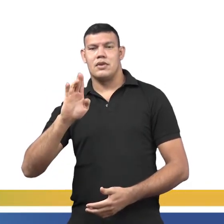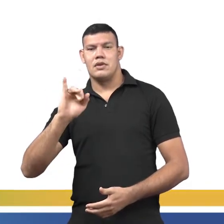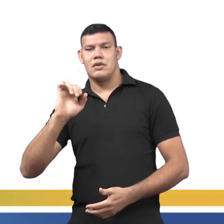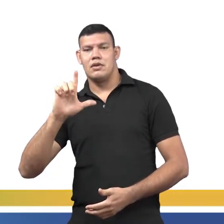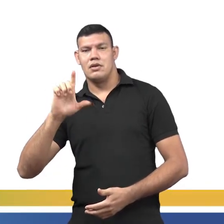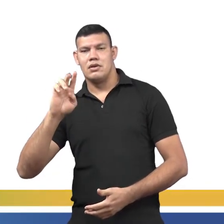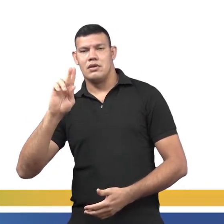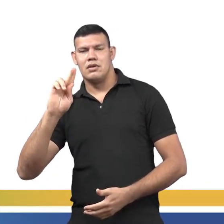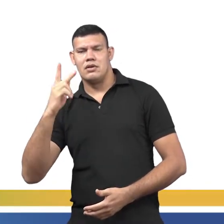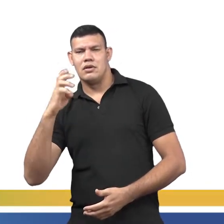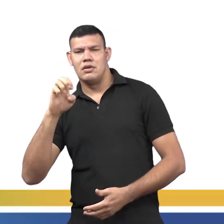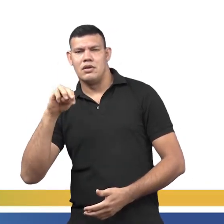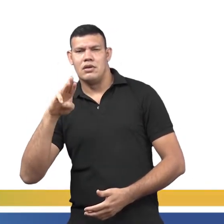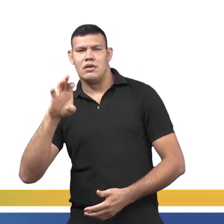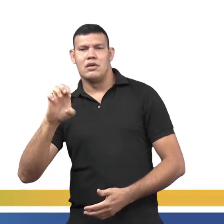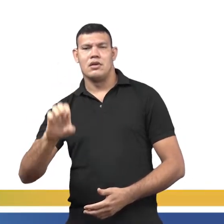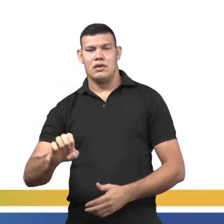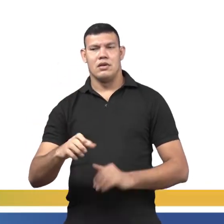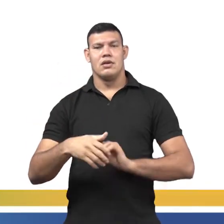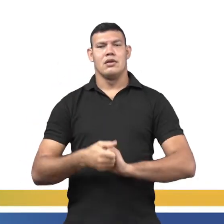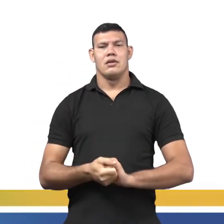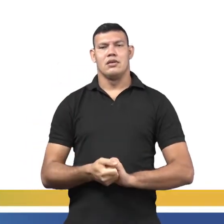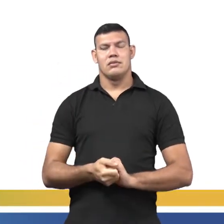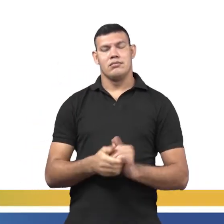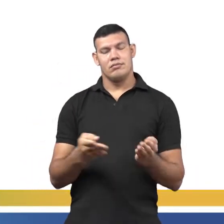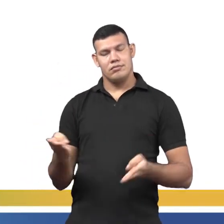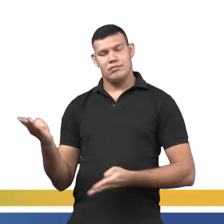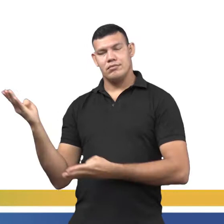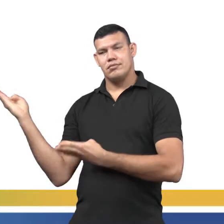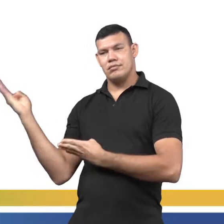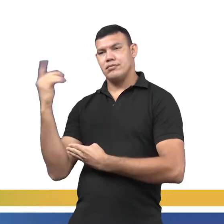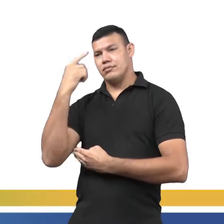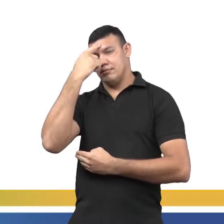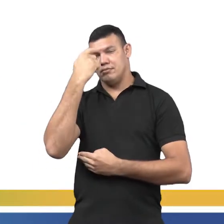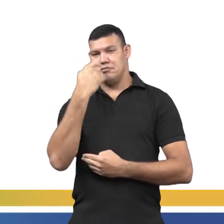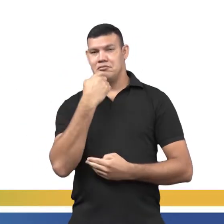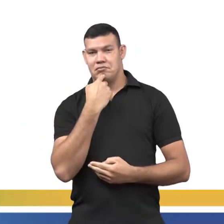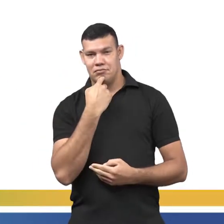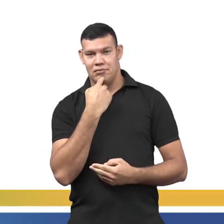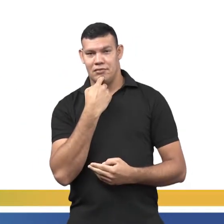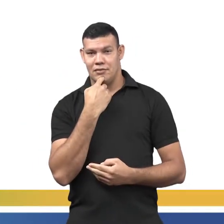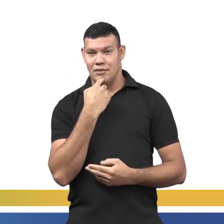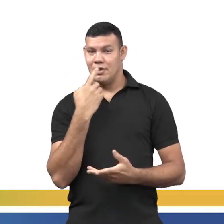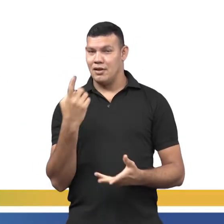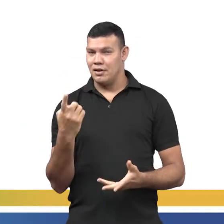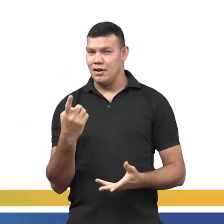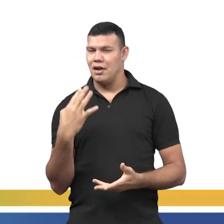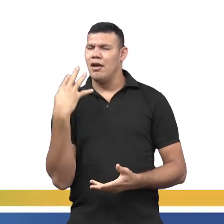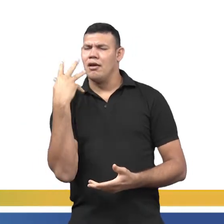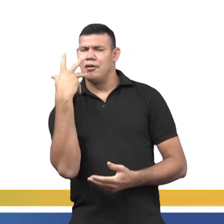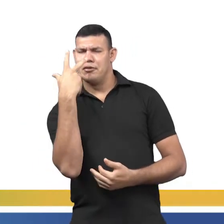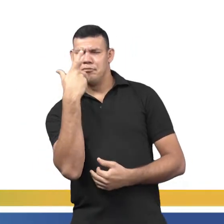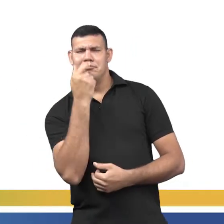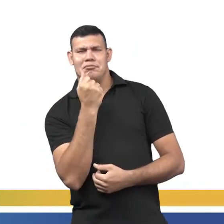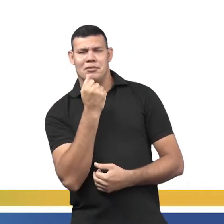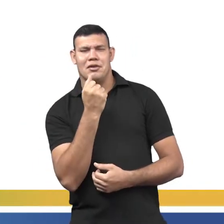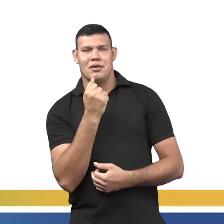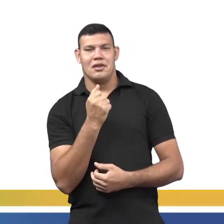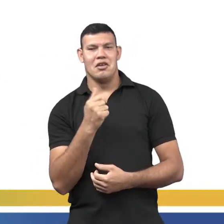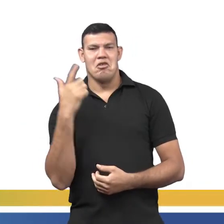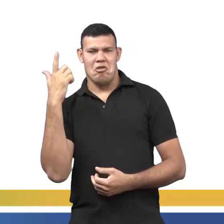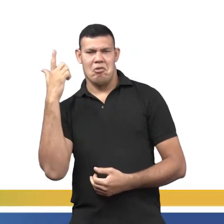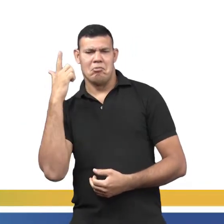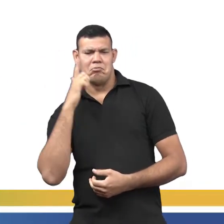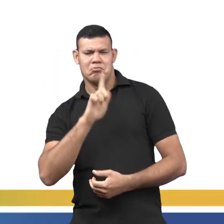o Conquistador, observem aí na tela comigo que ele era conquistador de terras, tá, pessoal? O bonitão aí. Então, esse aí é o